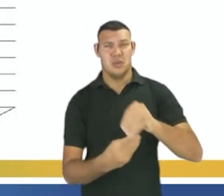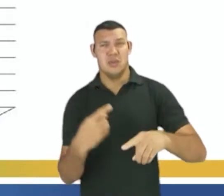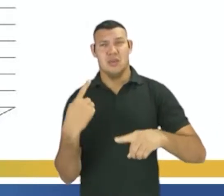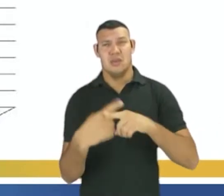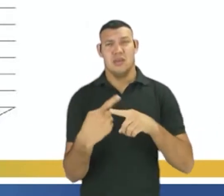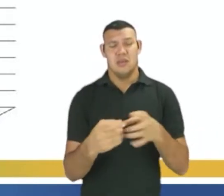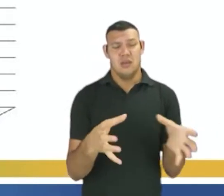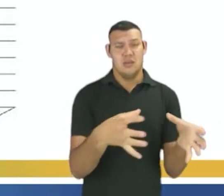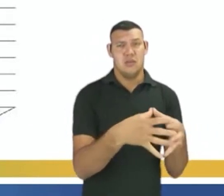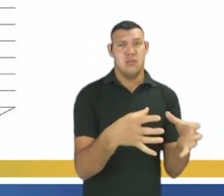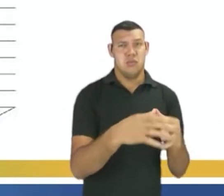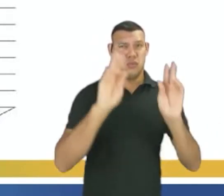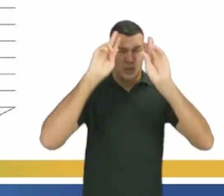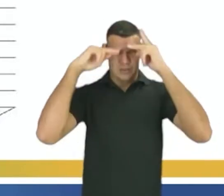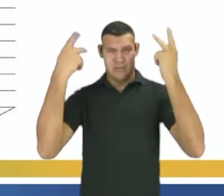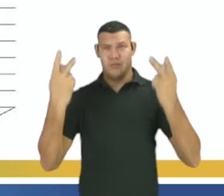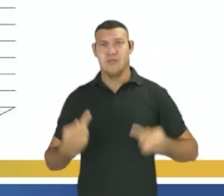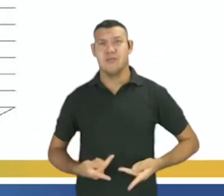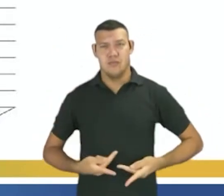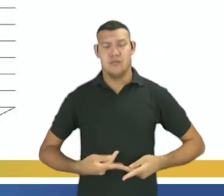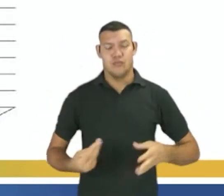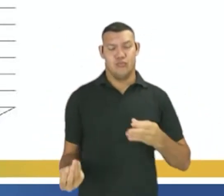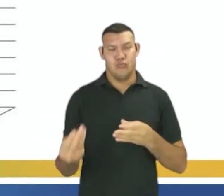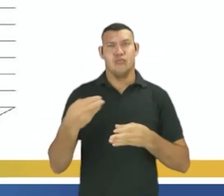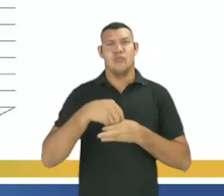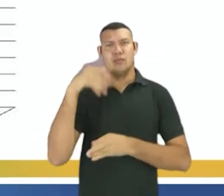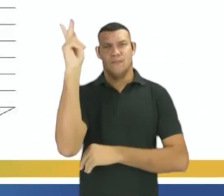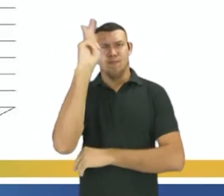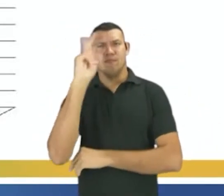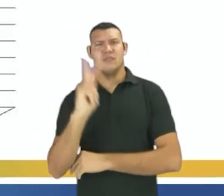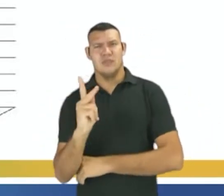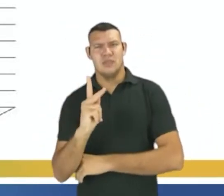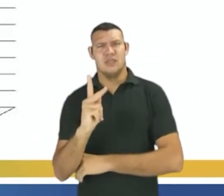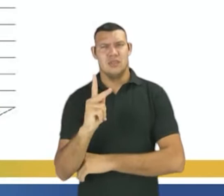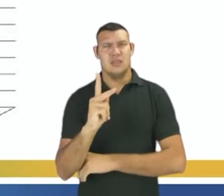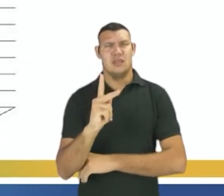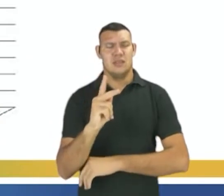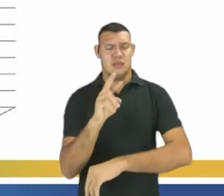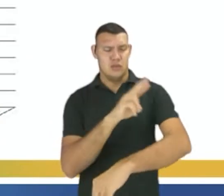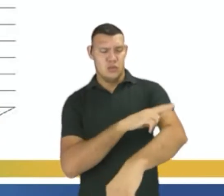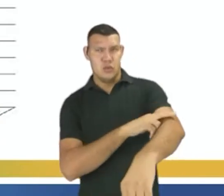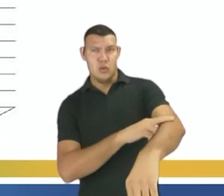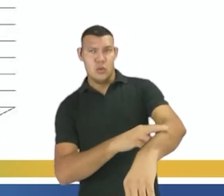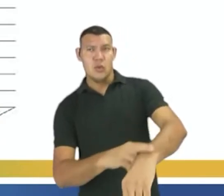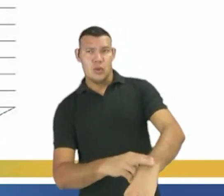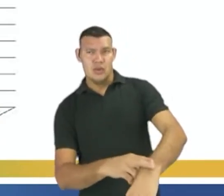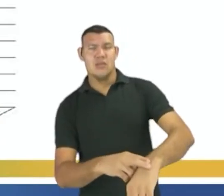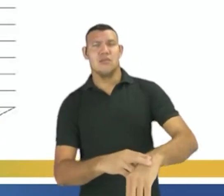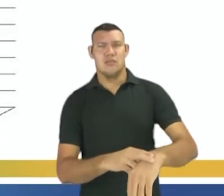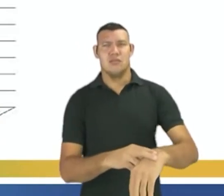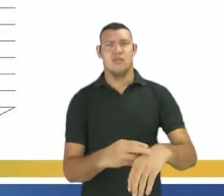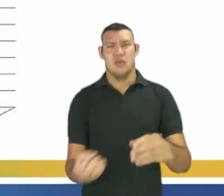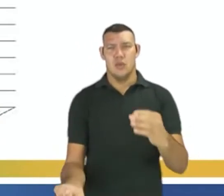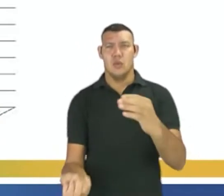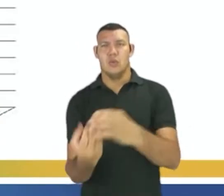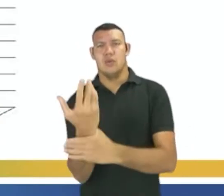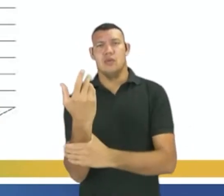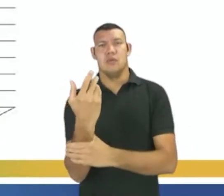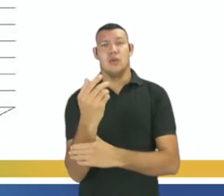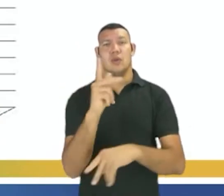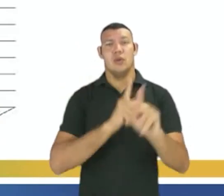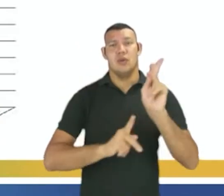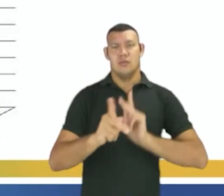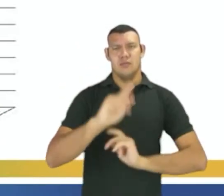grupos humanos que aconteceu no país. São inúmeras as raças que favoreceram a formação do povo brasileiro. Os